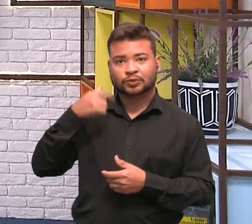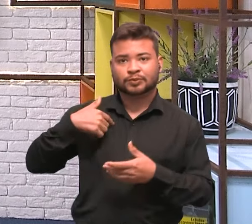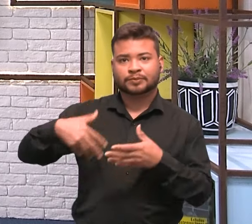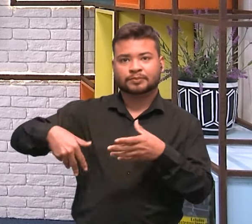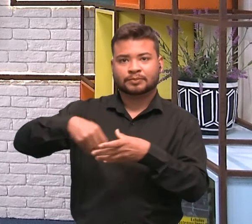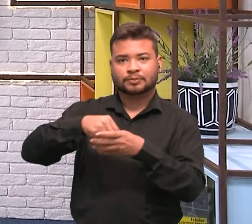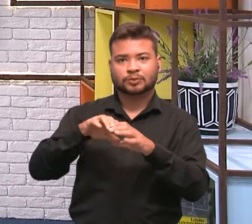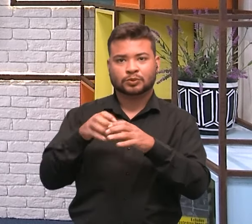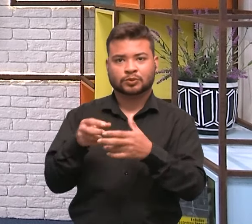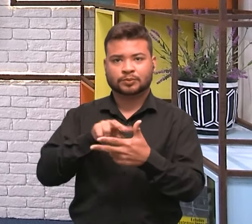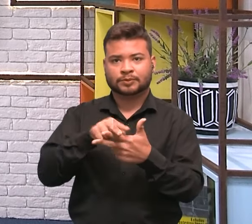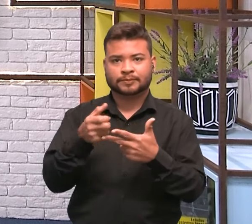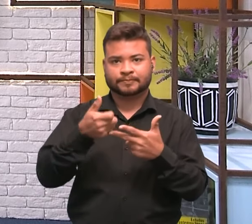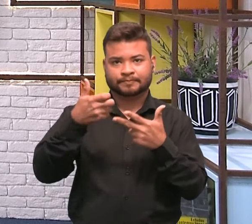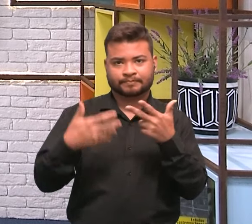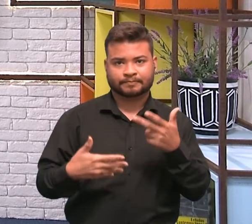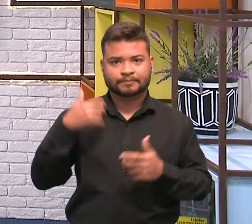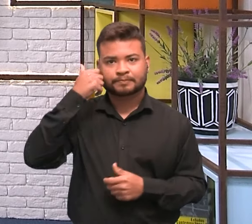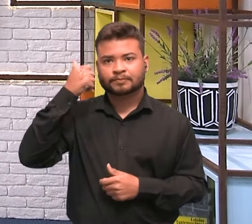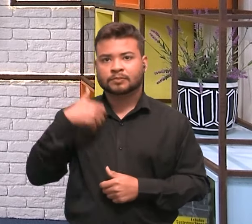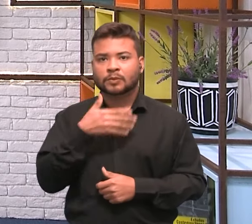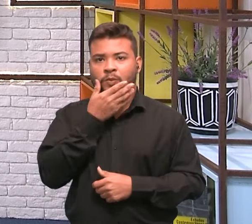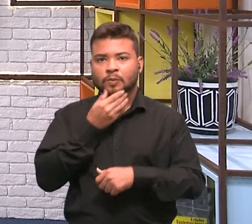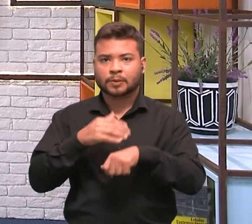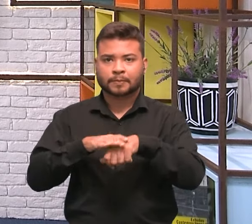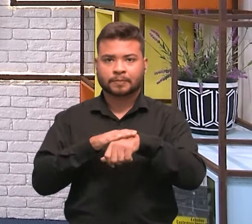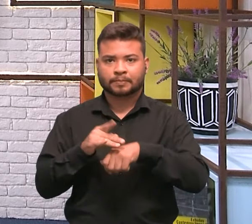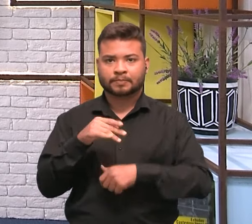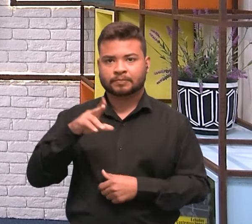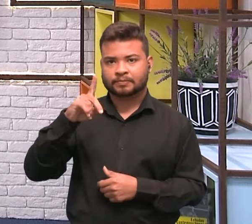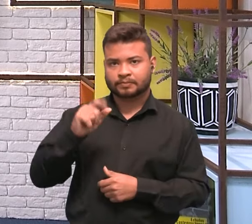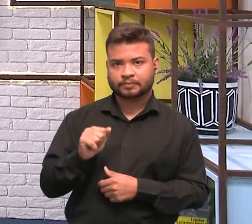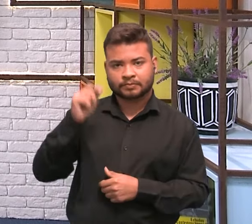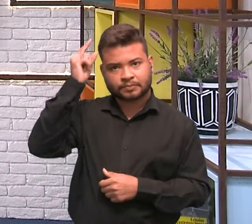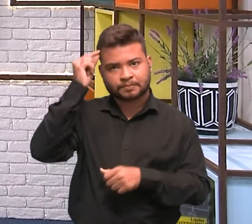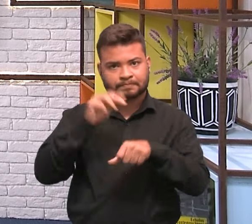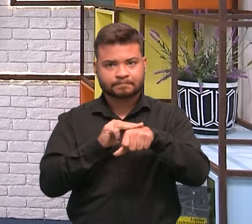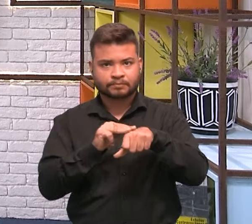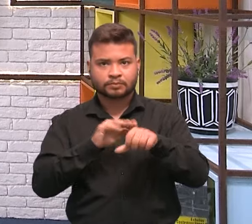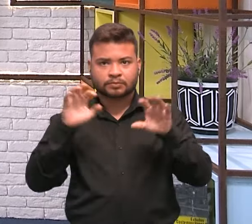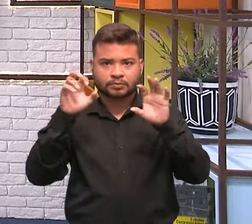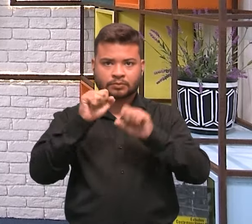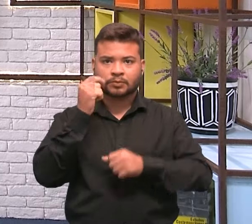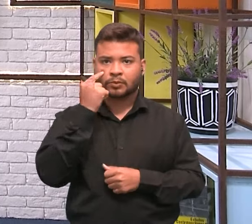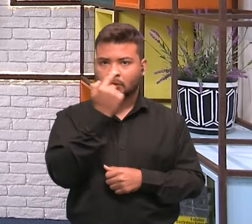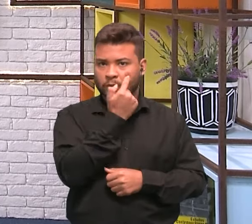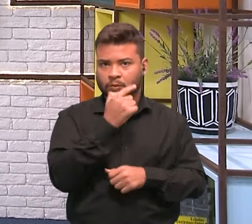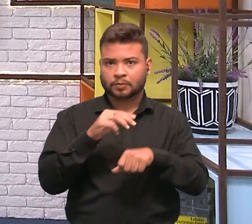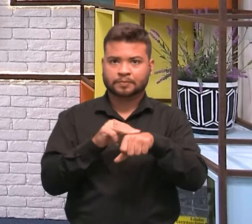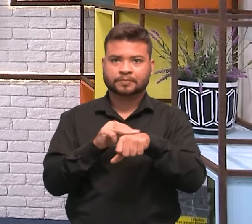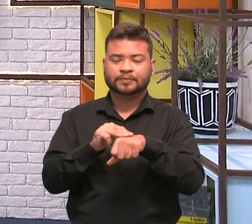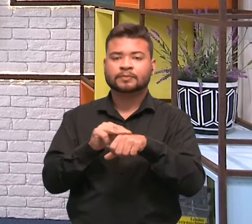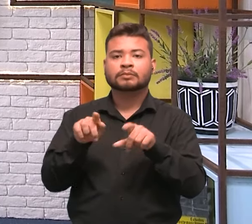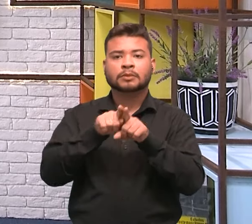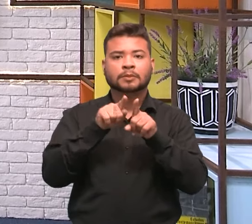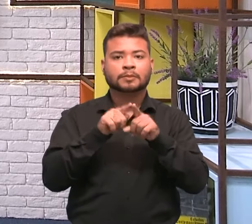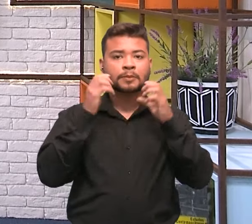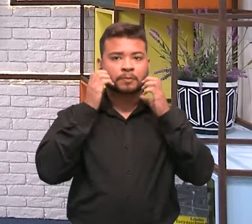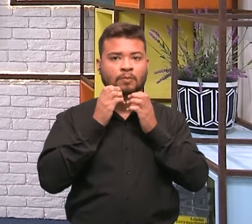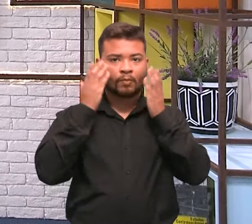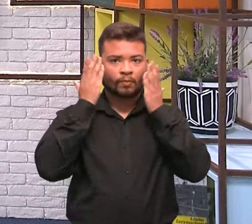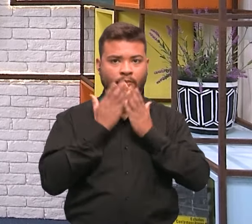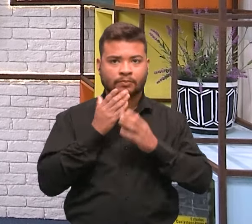Labtave. Ele se descreve como um homem de pele parda, com cabelos castanhos escuros, olhos castanhos e tem barba serrada.